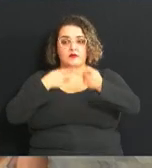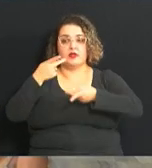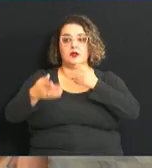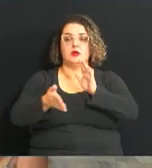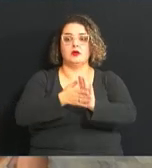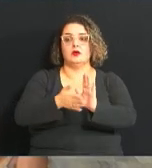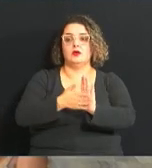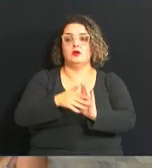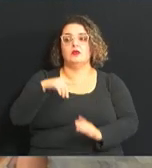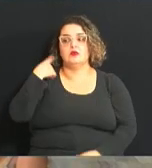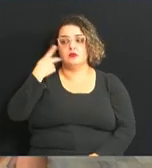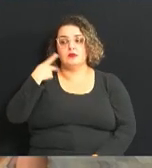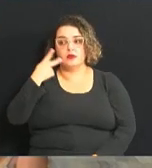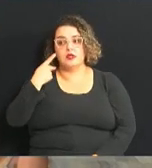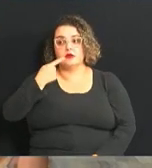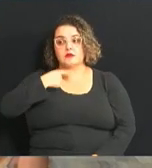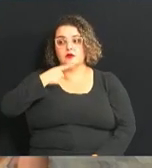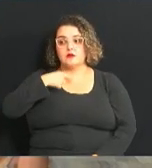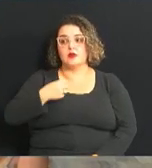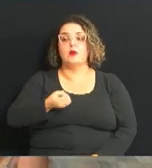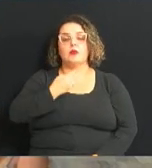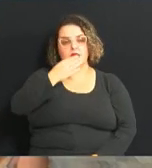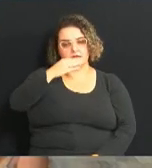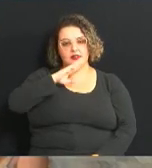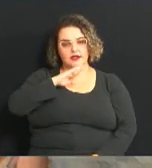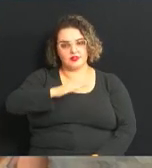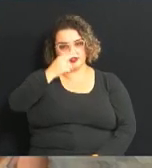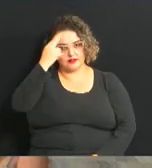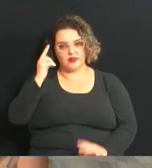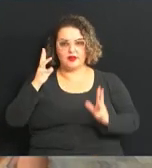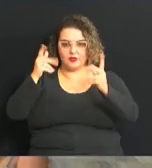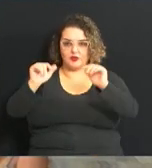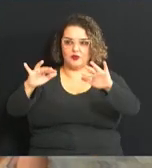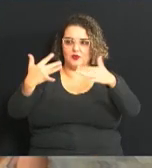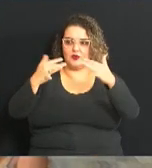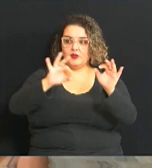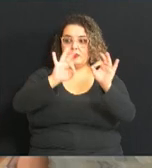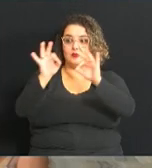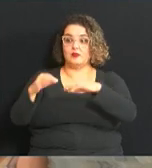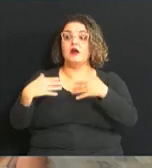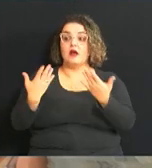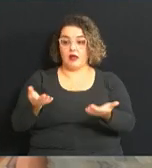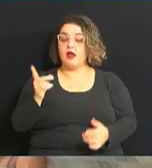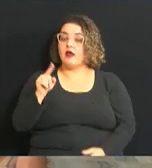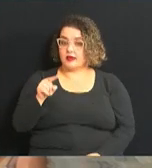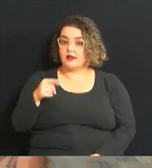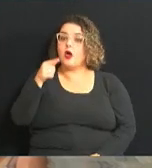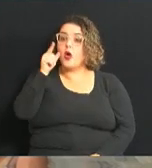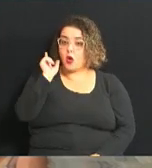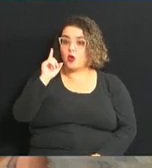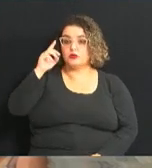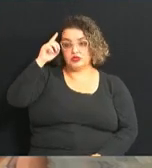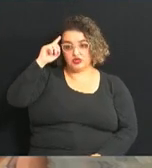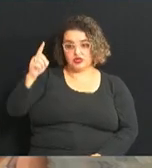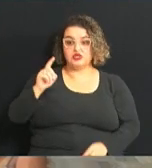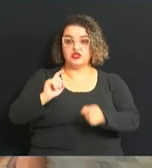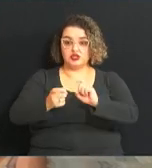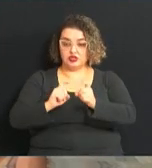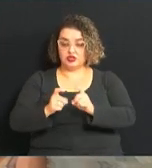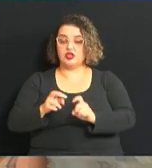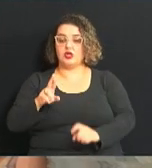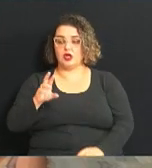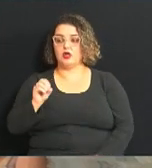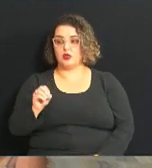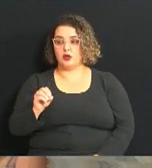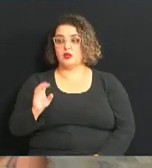vereador Eduardo Magogli. Boa tarde, Gabriel, boa tarde a todo mundo que está assistindo a gente, exatamente, ontem foi dia de reunião ordinária e a gente